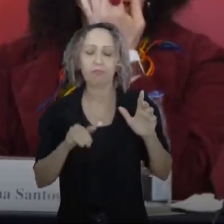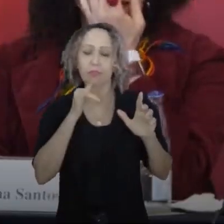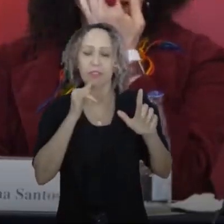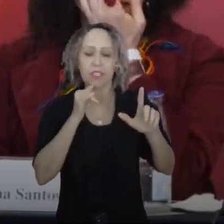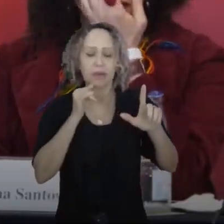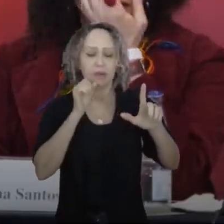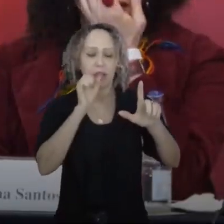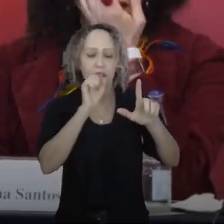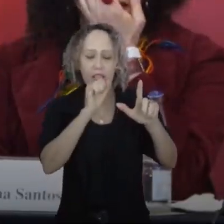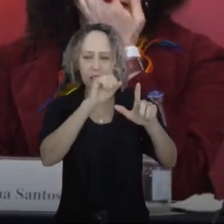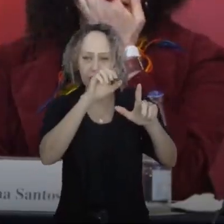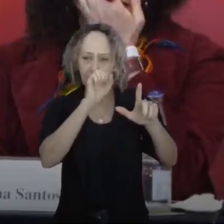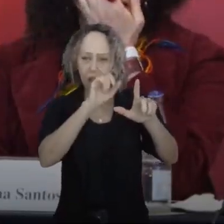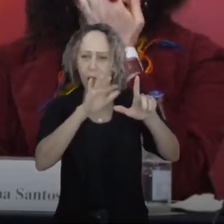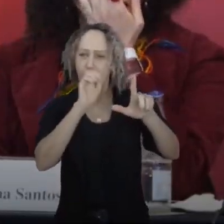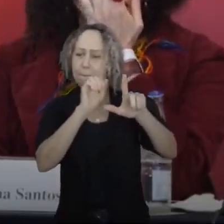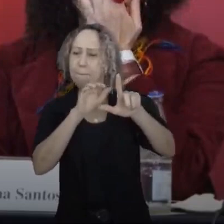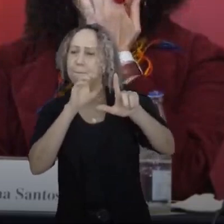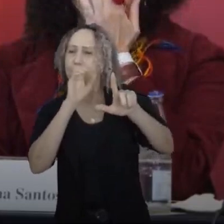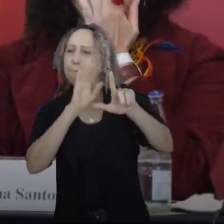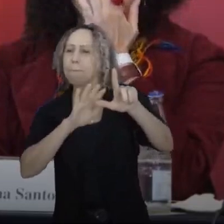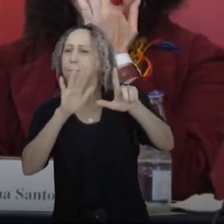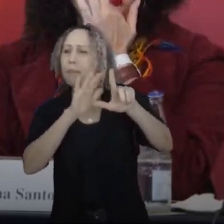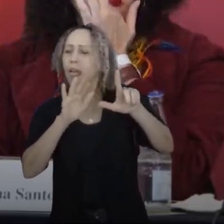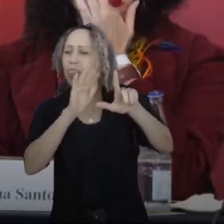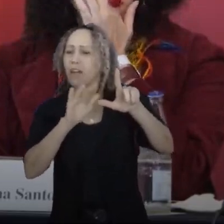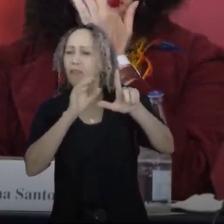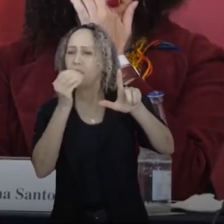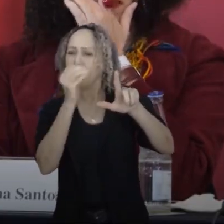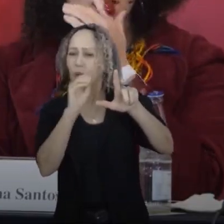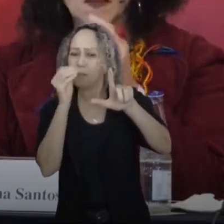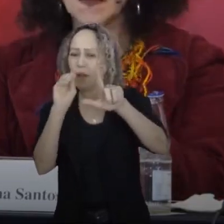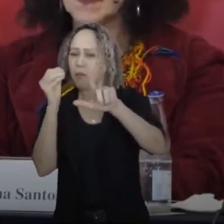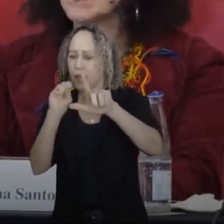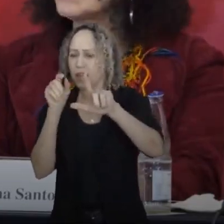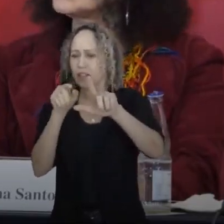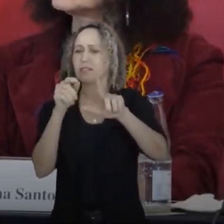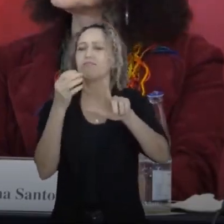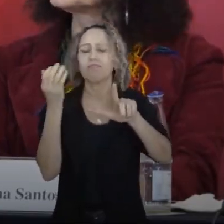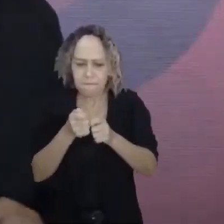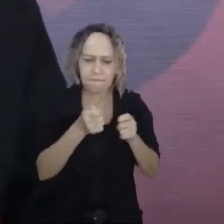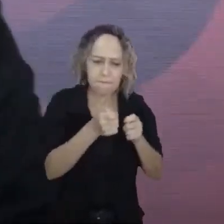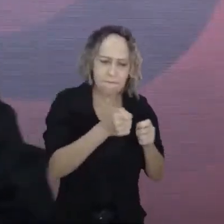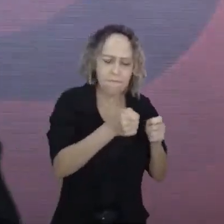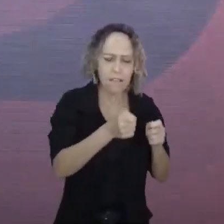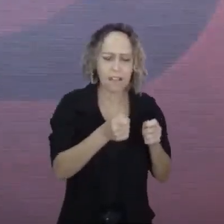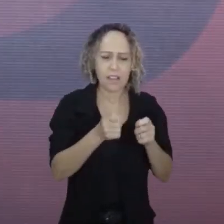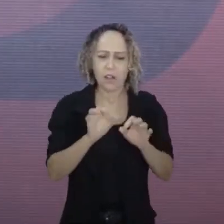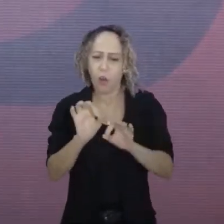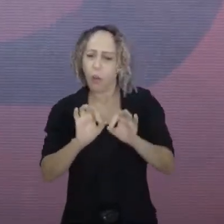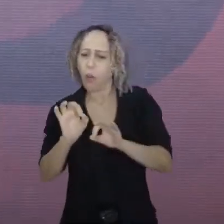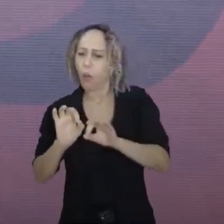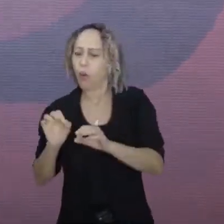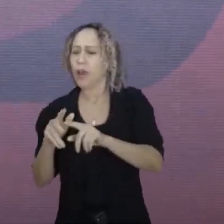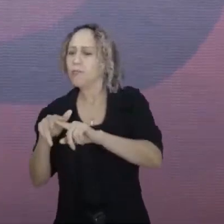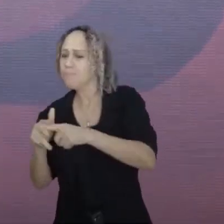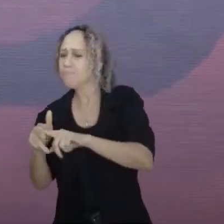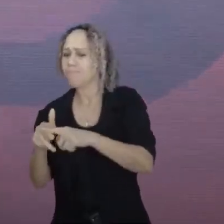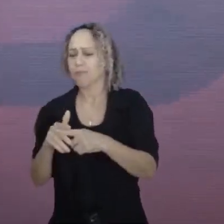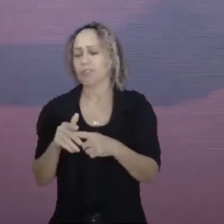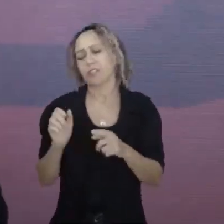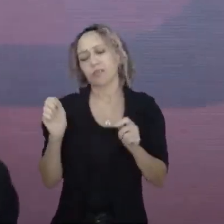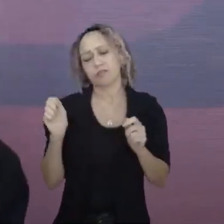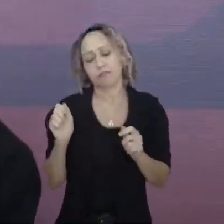é executando a política que nós quisermos, se nós ganharmos as eleições. Nós vamos ter que ter os